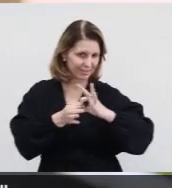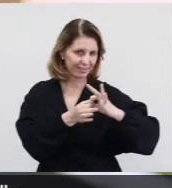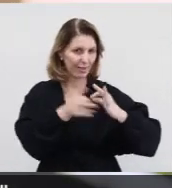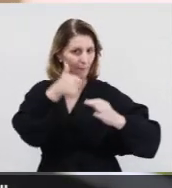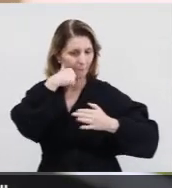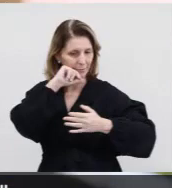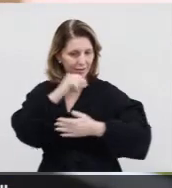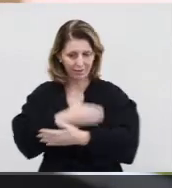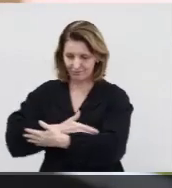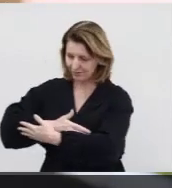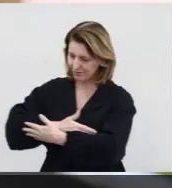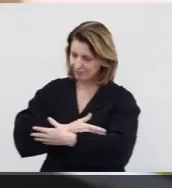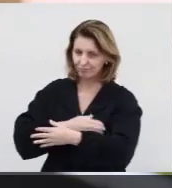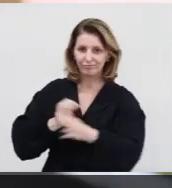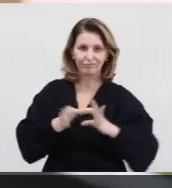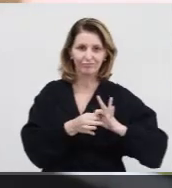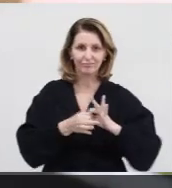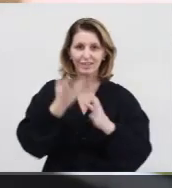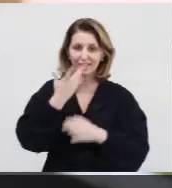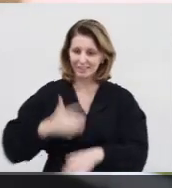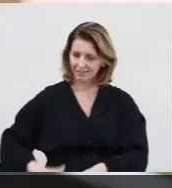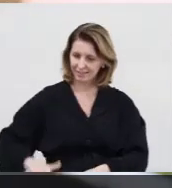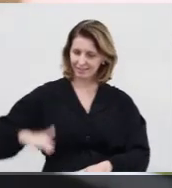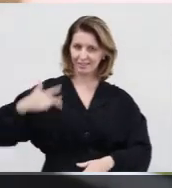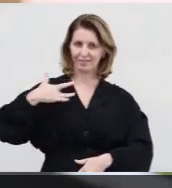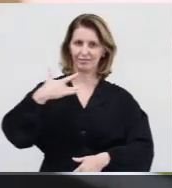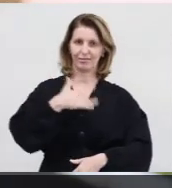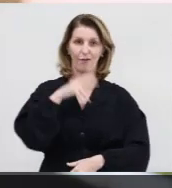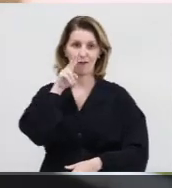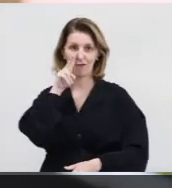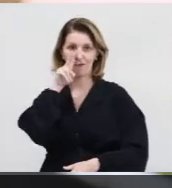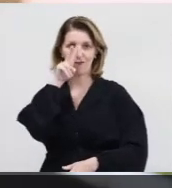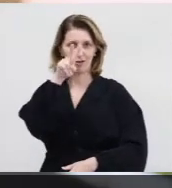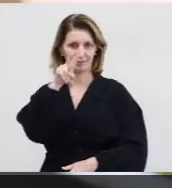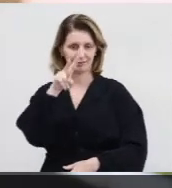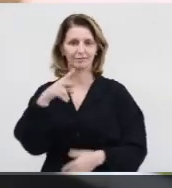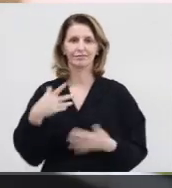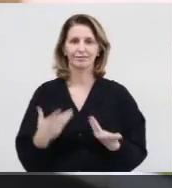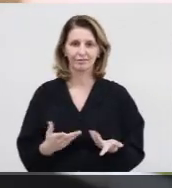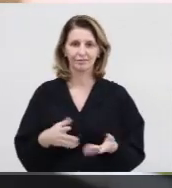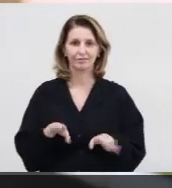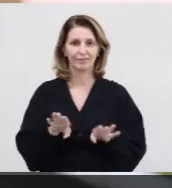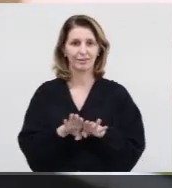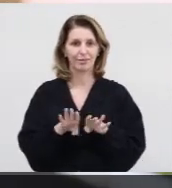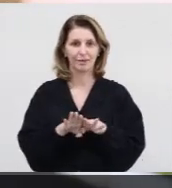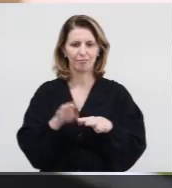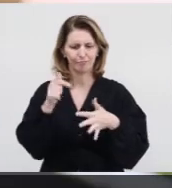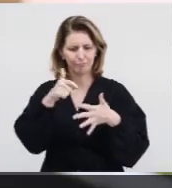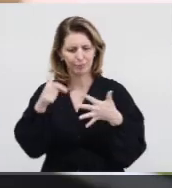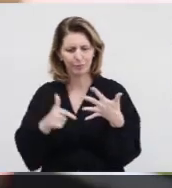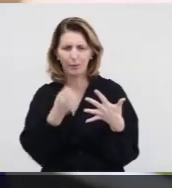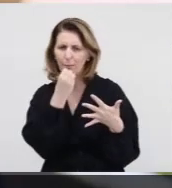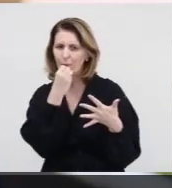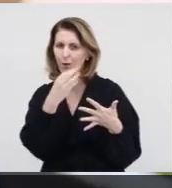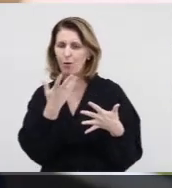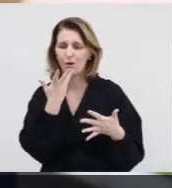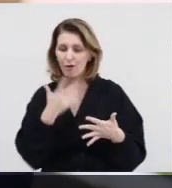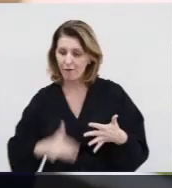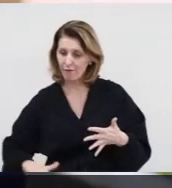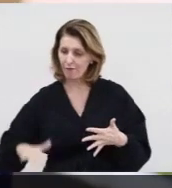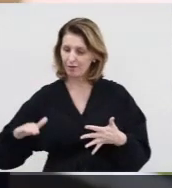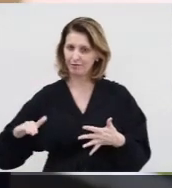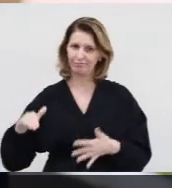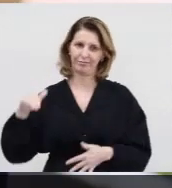entre mãe e filho. A criança cresce mais saudável, mais forte, mais resistente e os benefícios ficam para a infância,